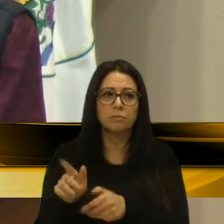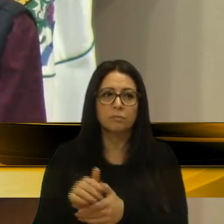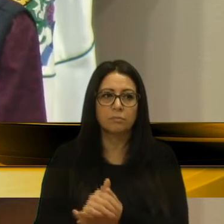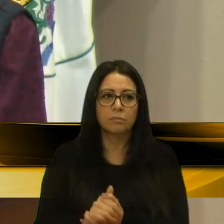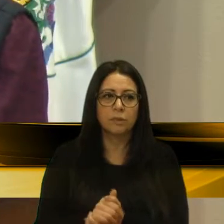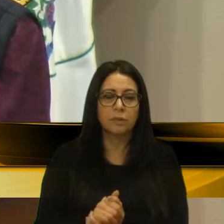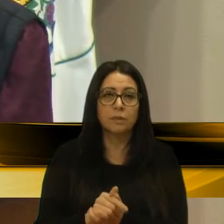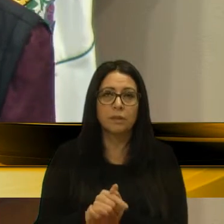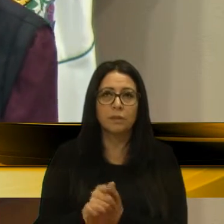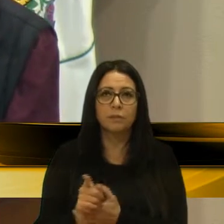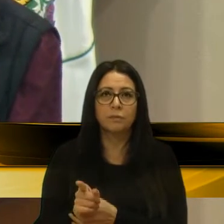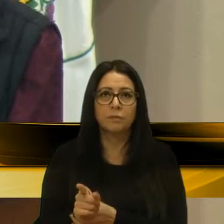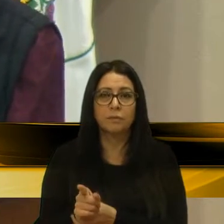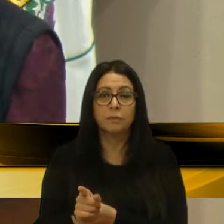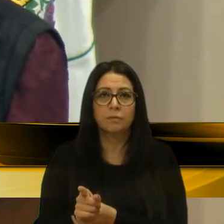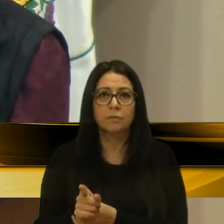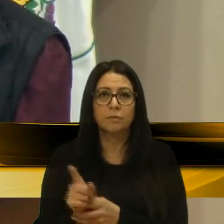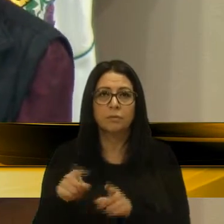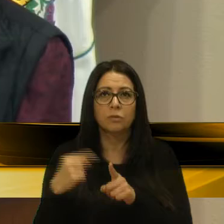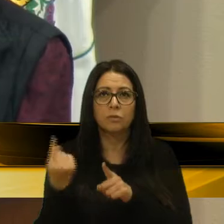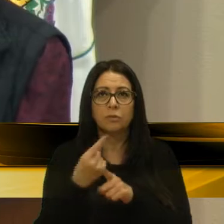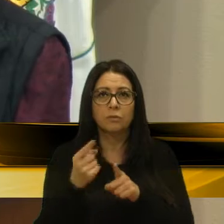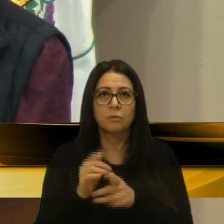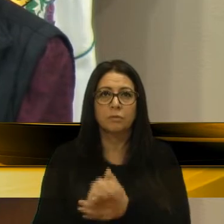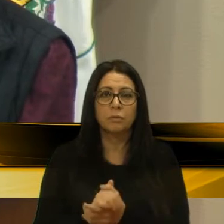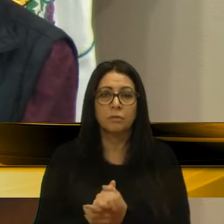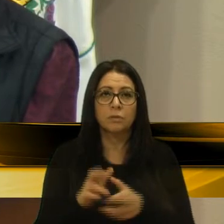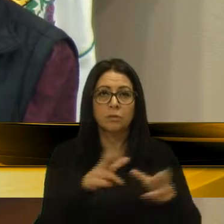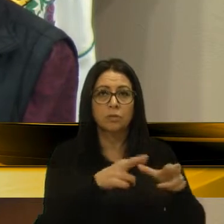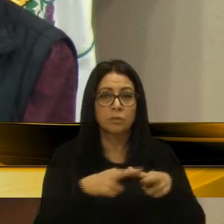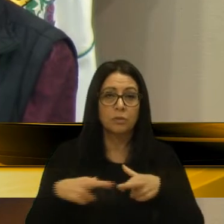hoje mora na vila, mas o pai dela ainda mora por aí na região,